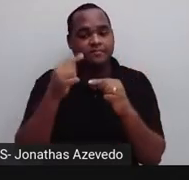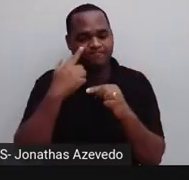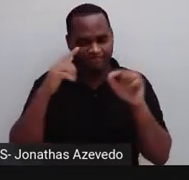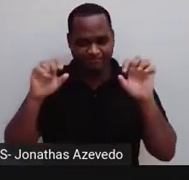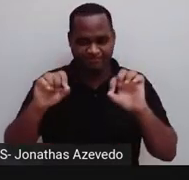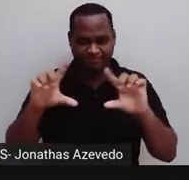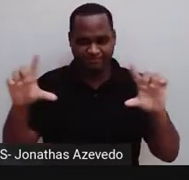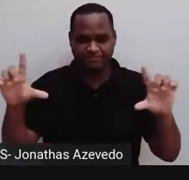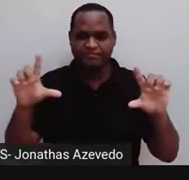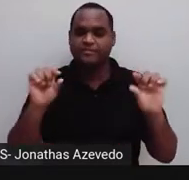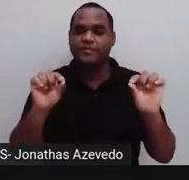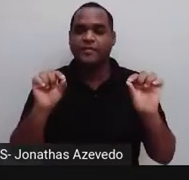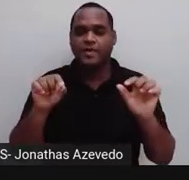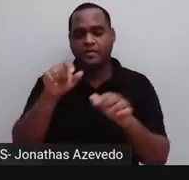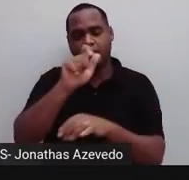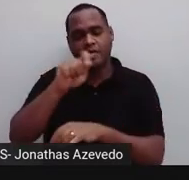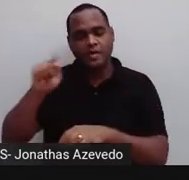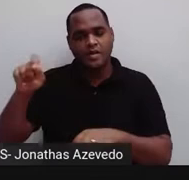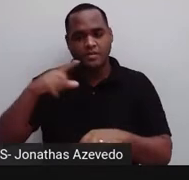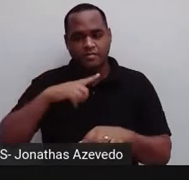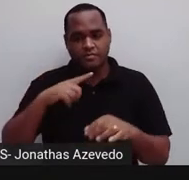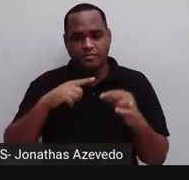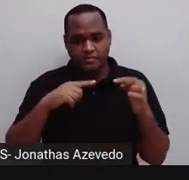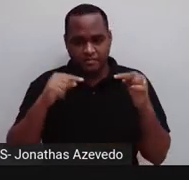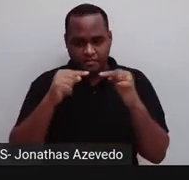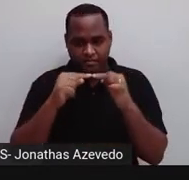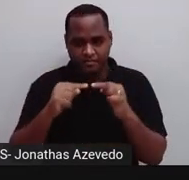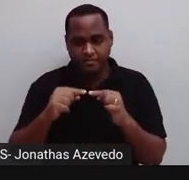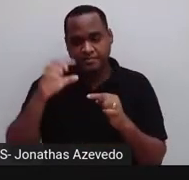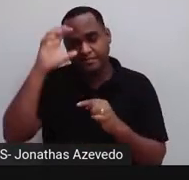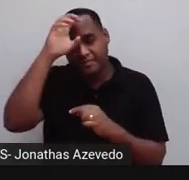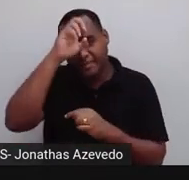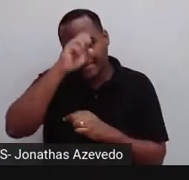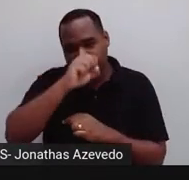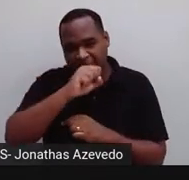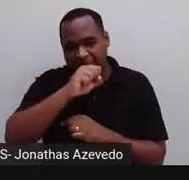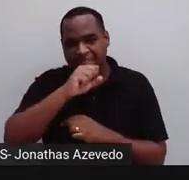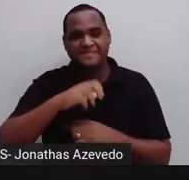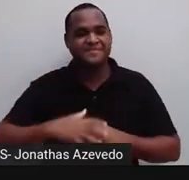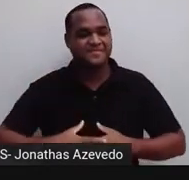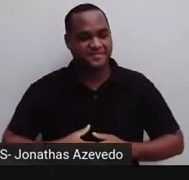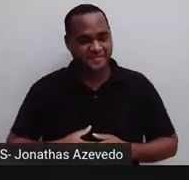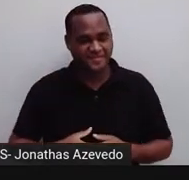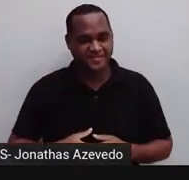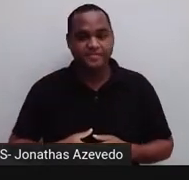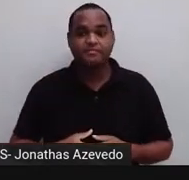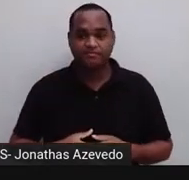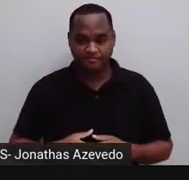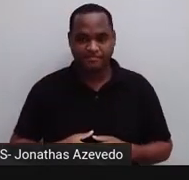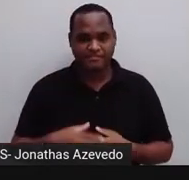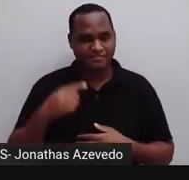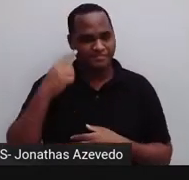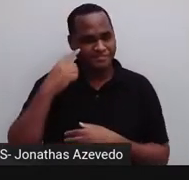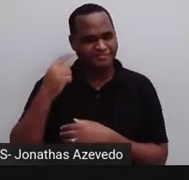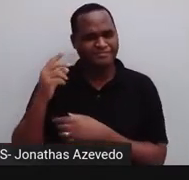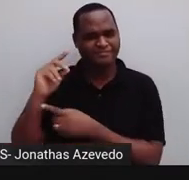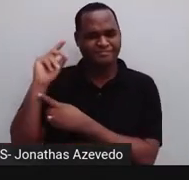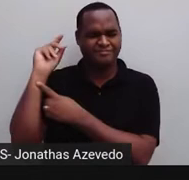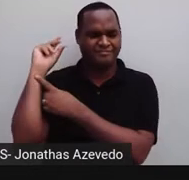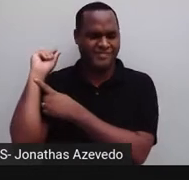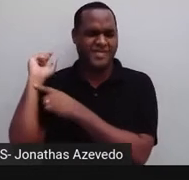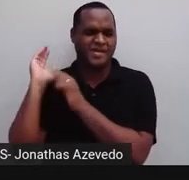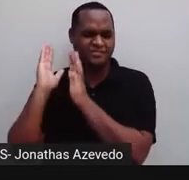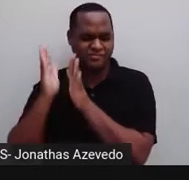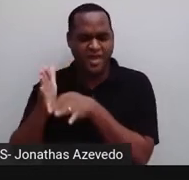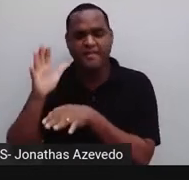está escrito o seguinte, aprendemos, olha só, ao longo de muitas aulas que a gente já